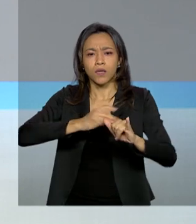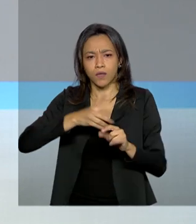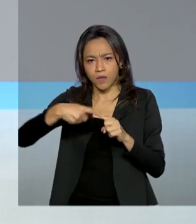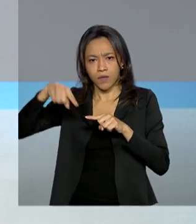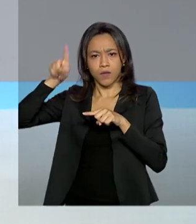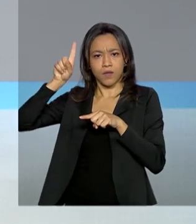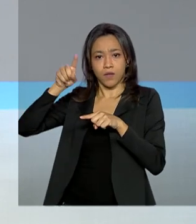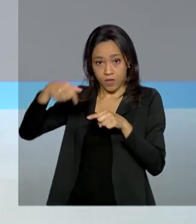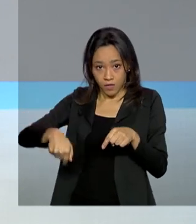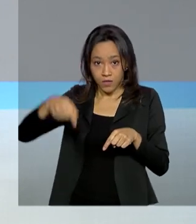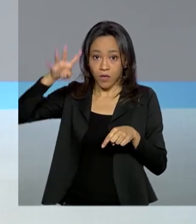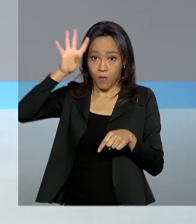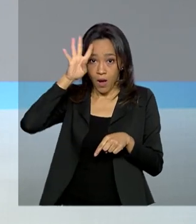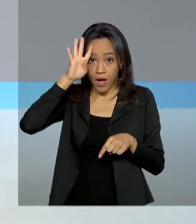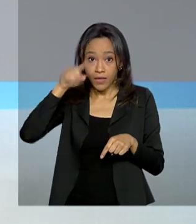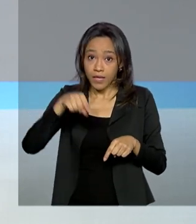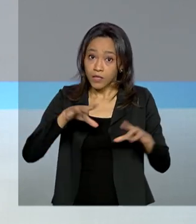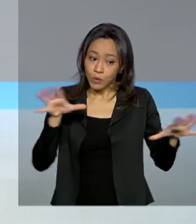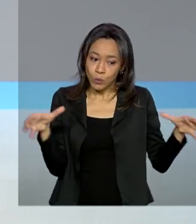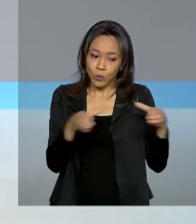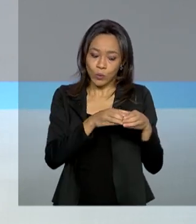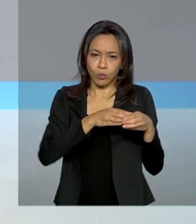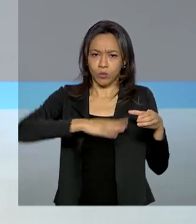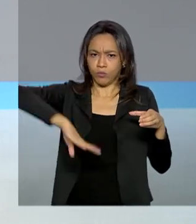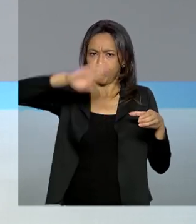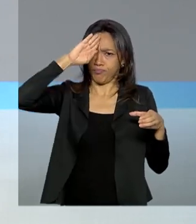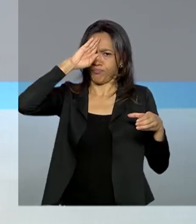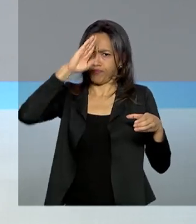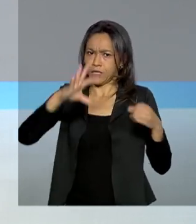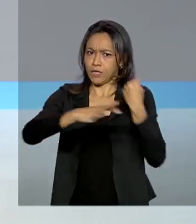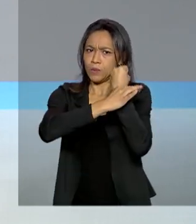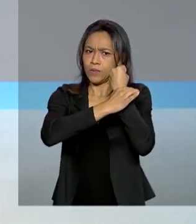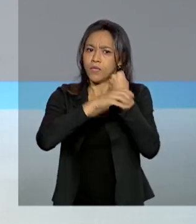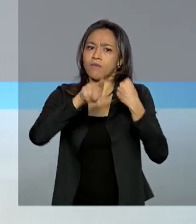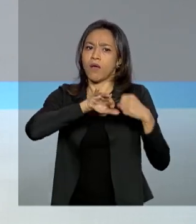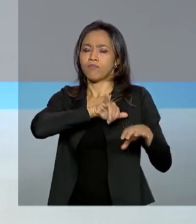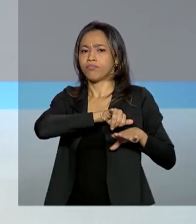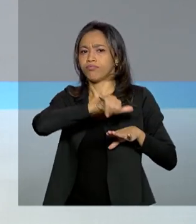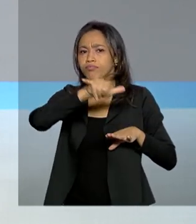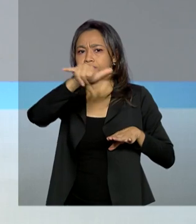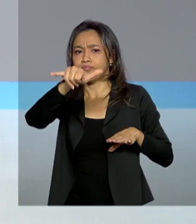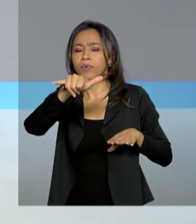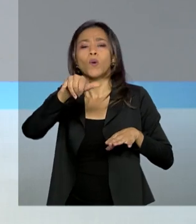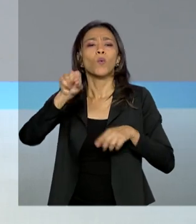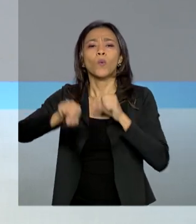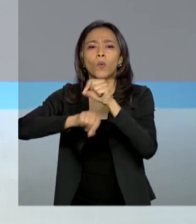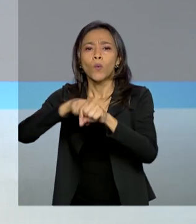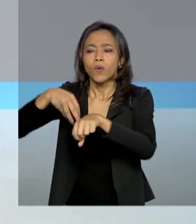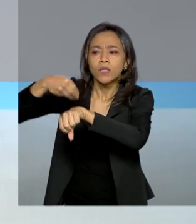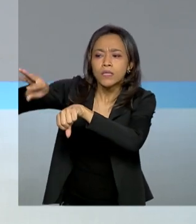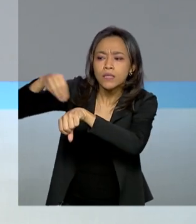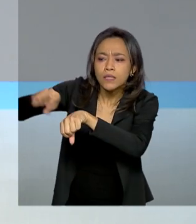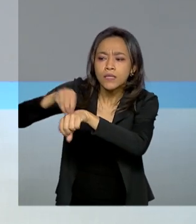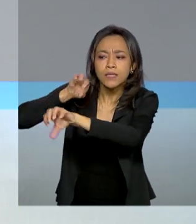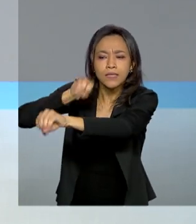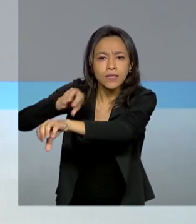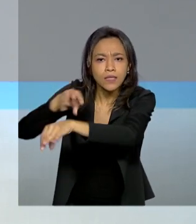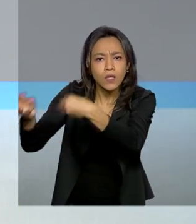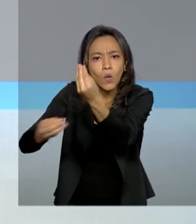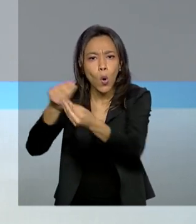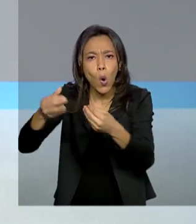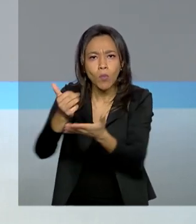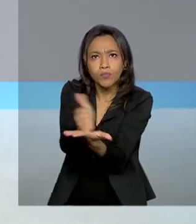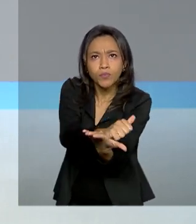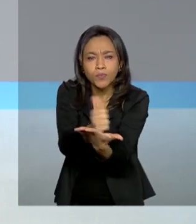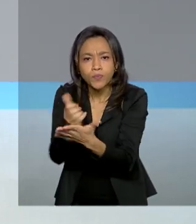-feira. A Força Nacional vai atuar exclusivamente em aeronaves, repassando conhecimento para os pilotos da Paraíba. De